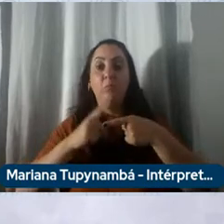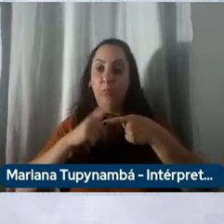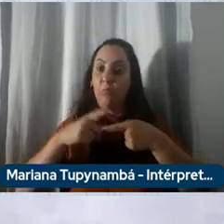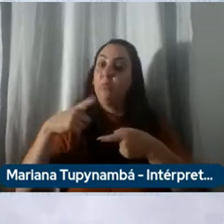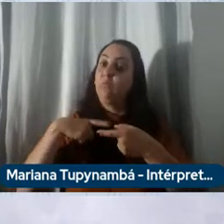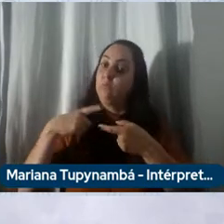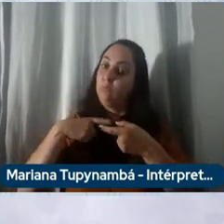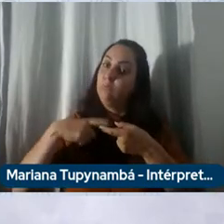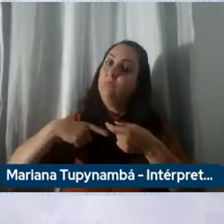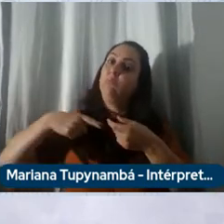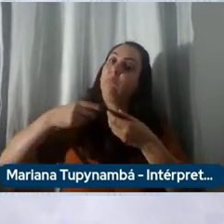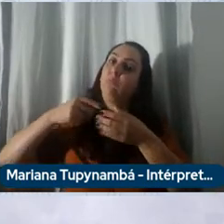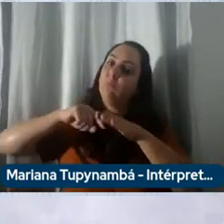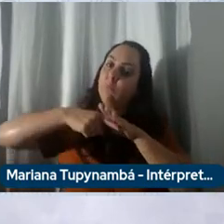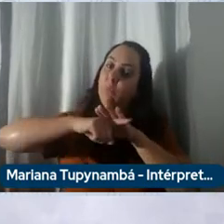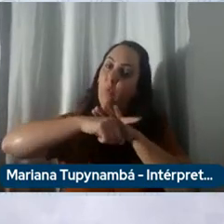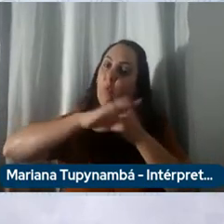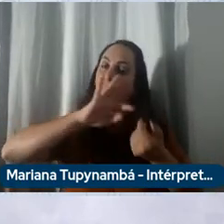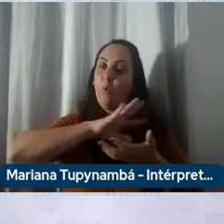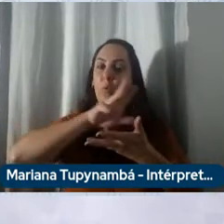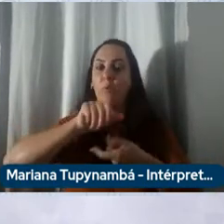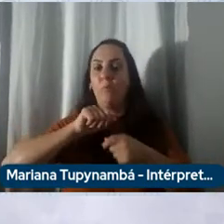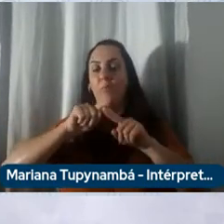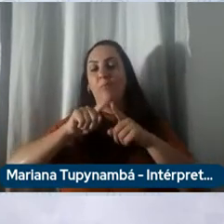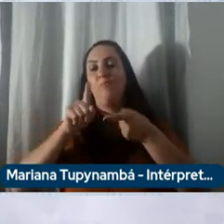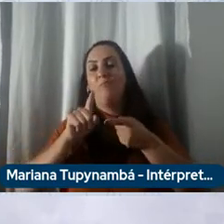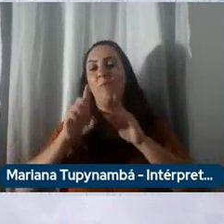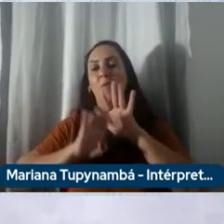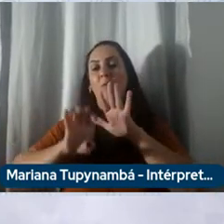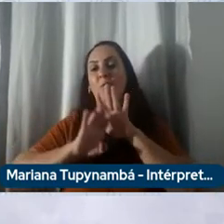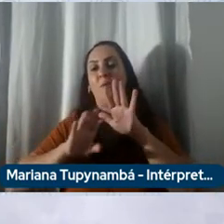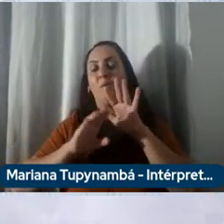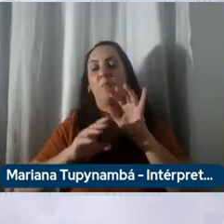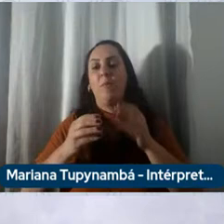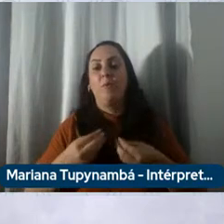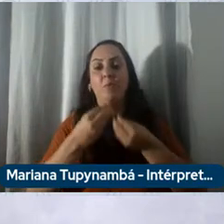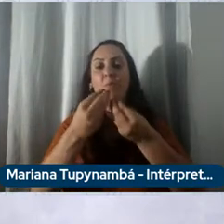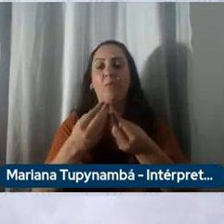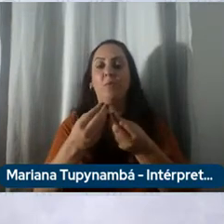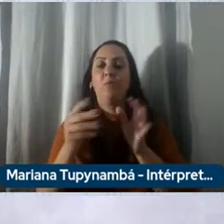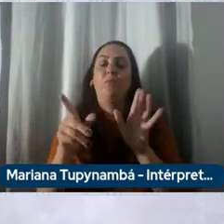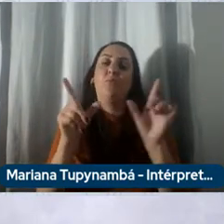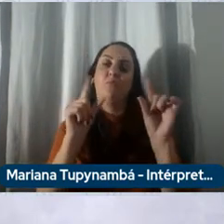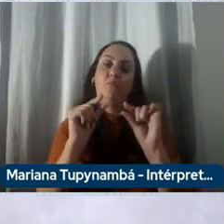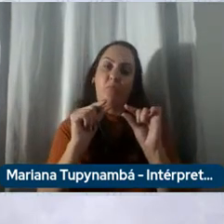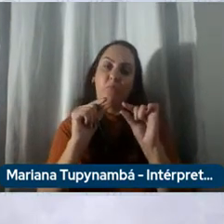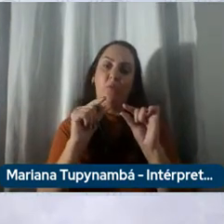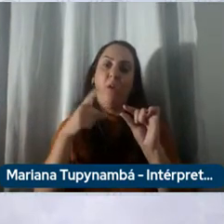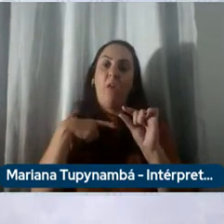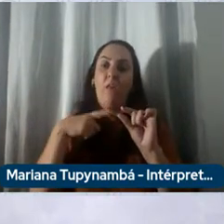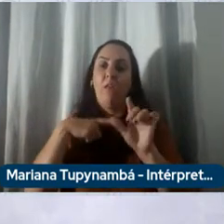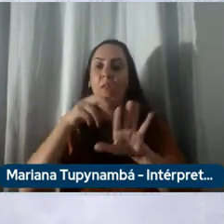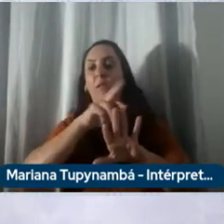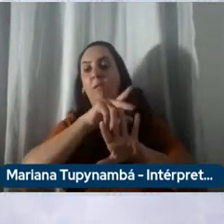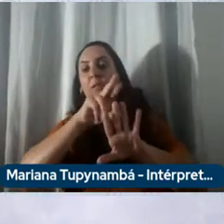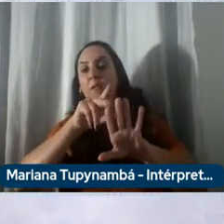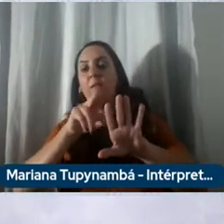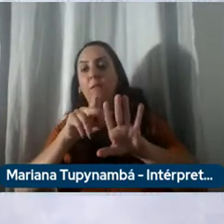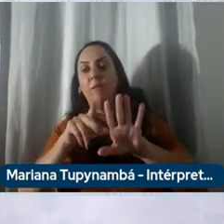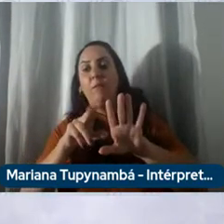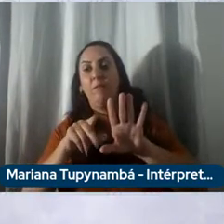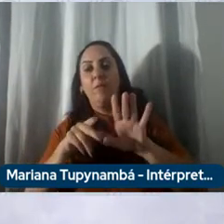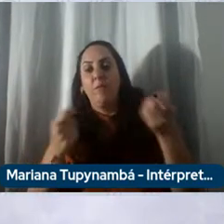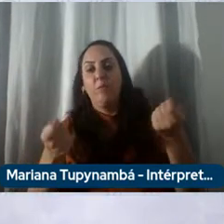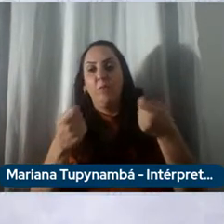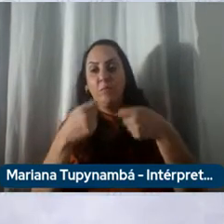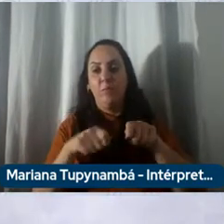lítio as minas são muito poucas e tem várias tipologias de lítio para a bateria automotiva basicamente dois